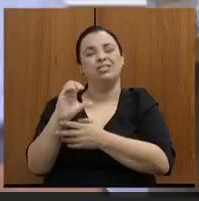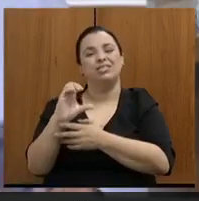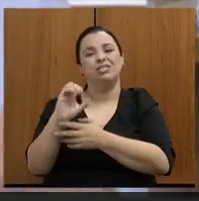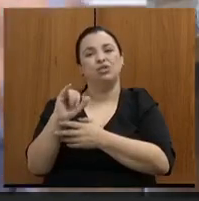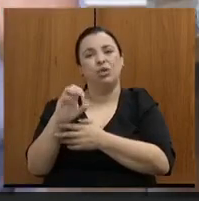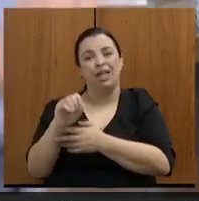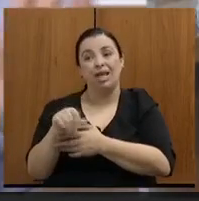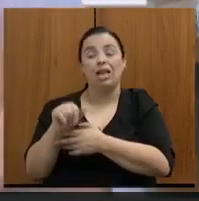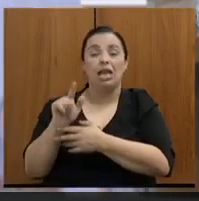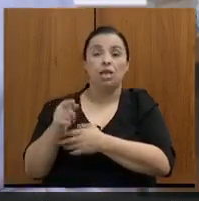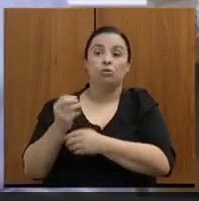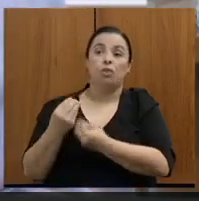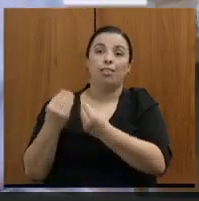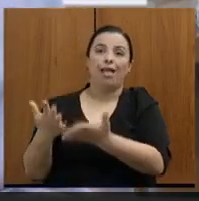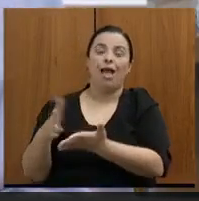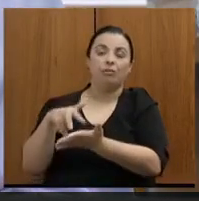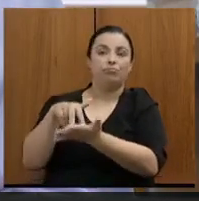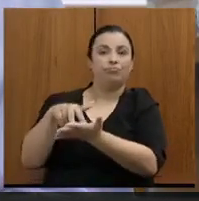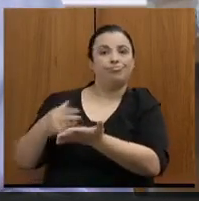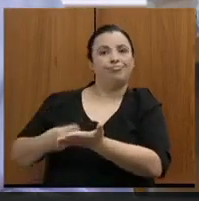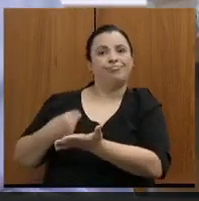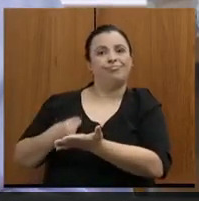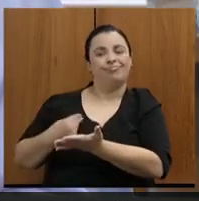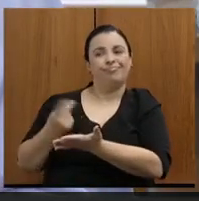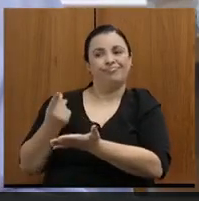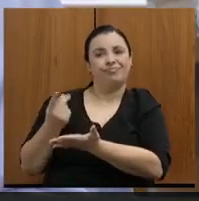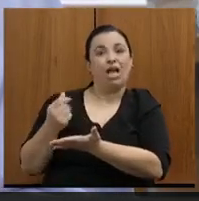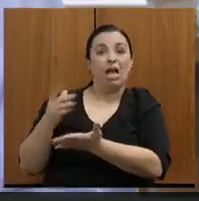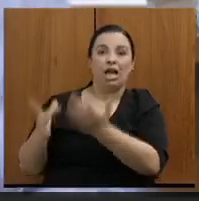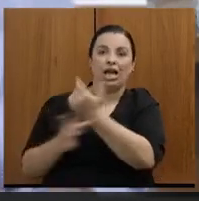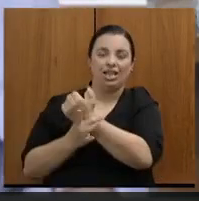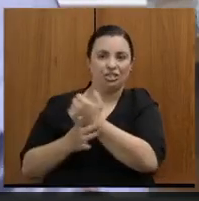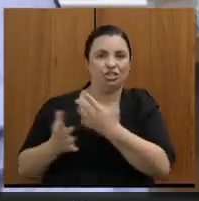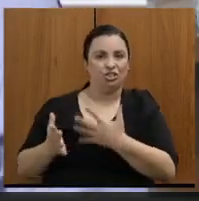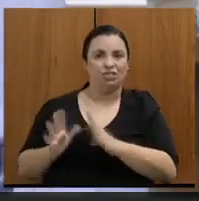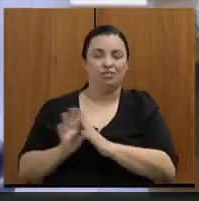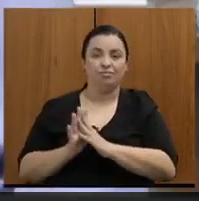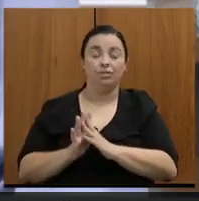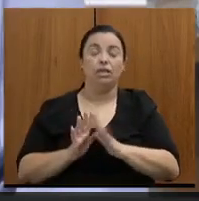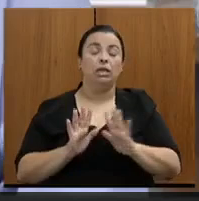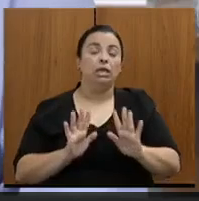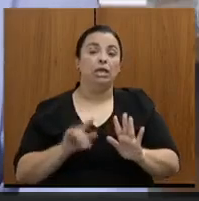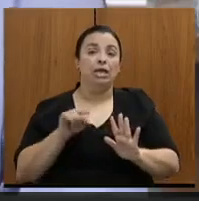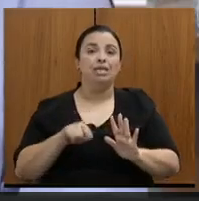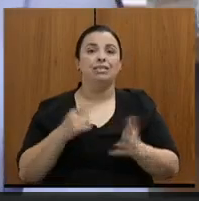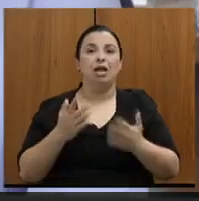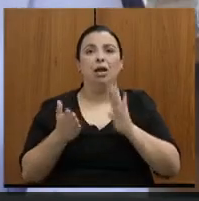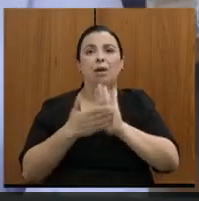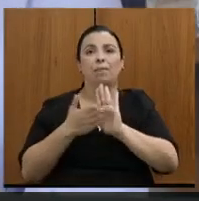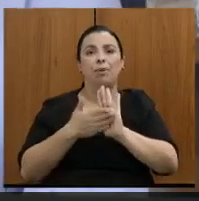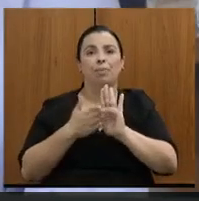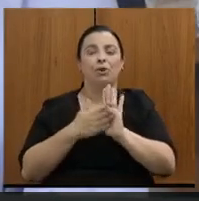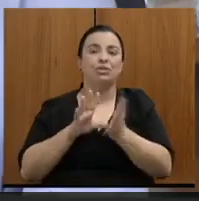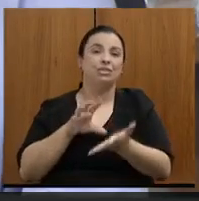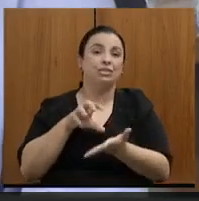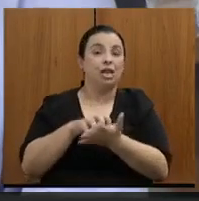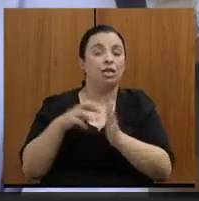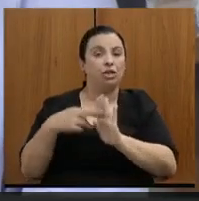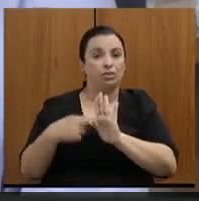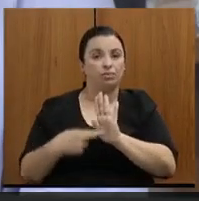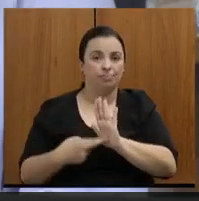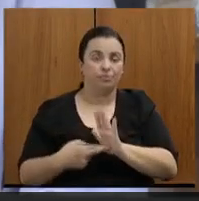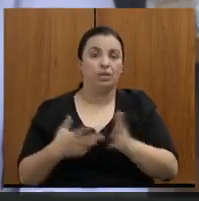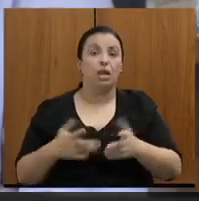autossustentável. Então, essa é a nossa estratégia do ponto de vista da agenda de regulação. Mas, como vocês podem ver, a gente já tem um conjunto de